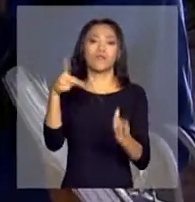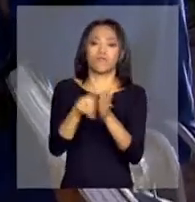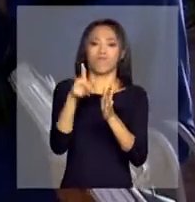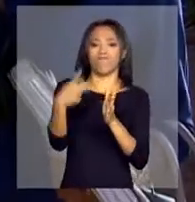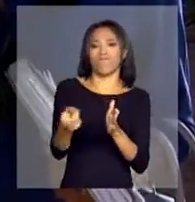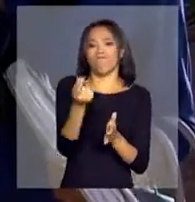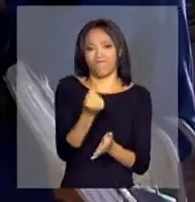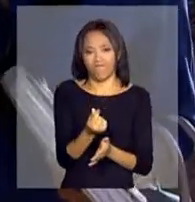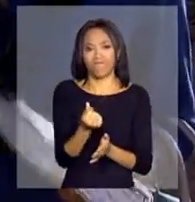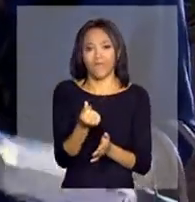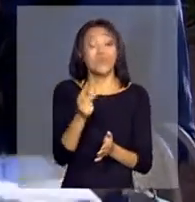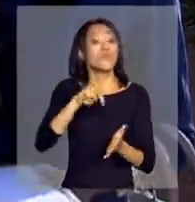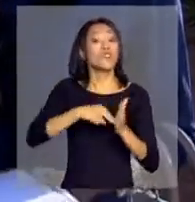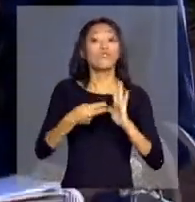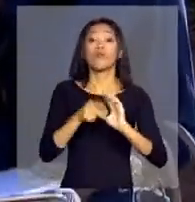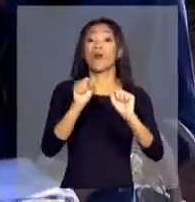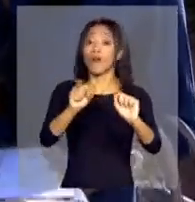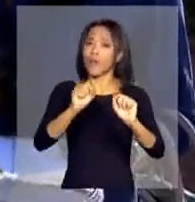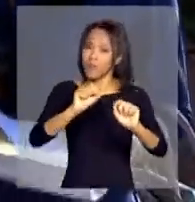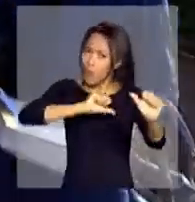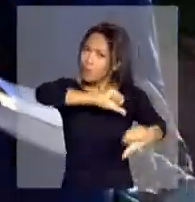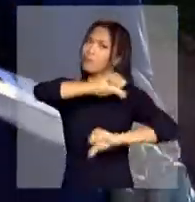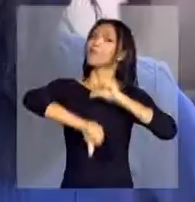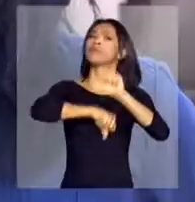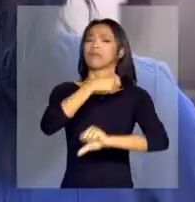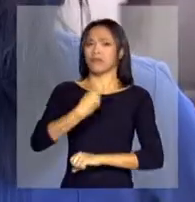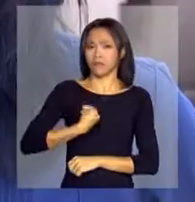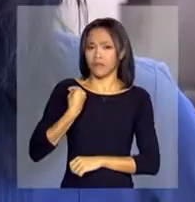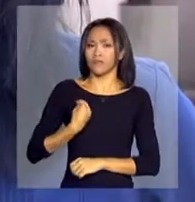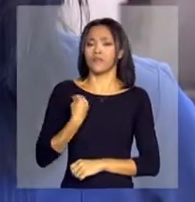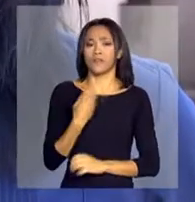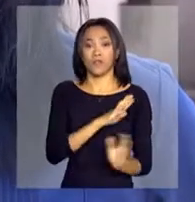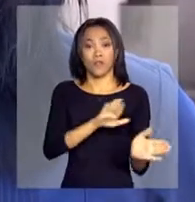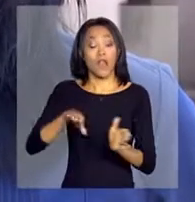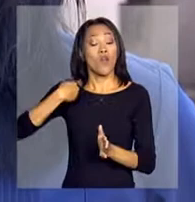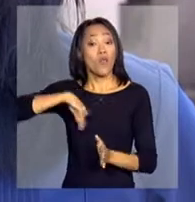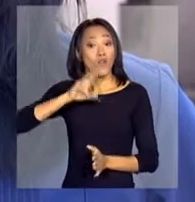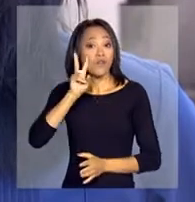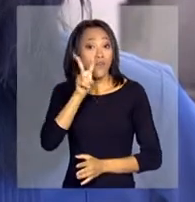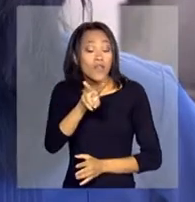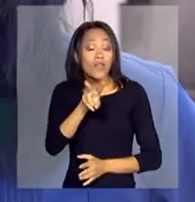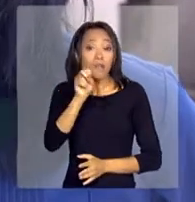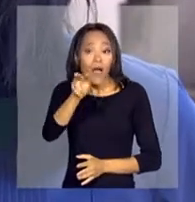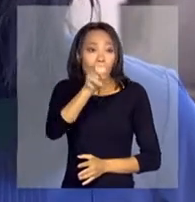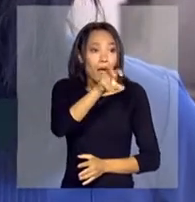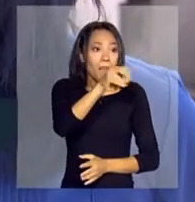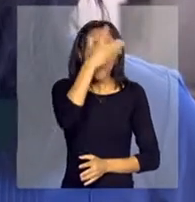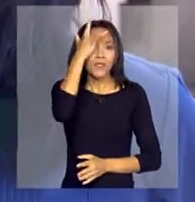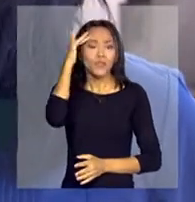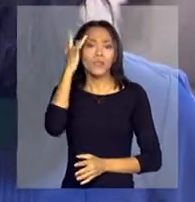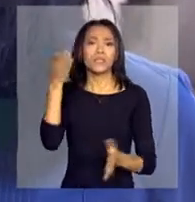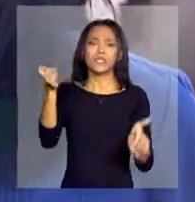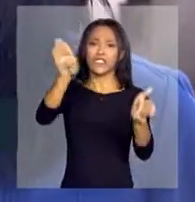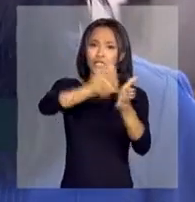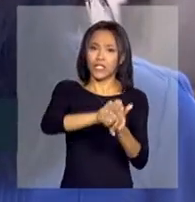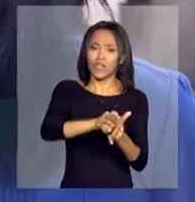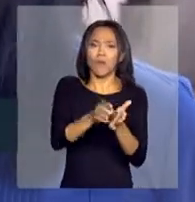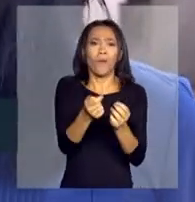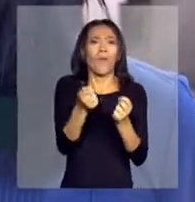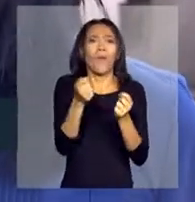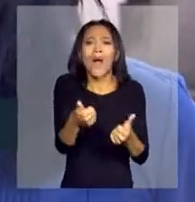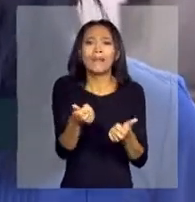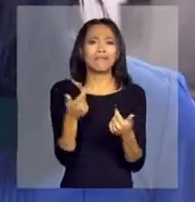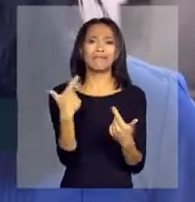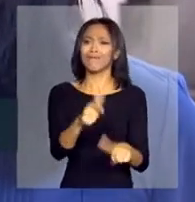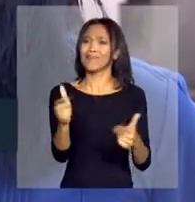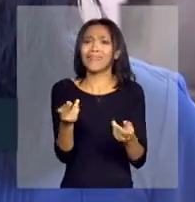o que pode significar uma mudança de vida. A gente vê pessoas que, assim, chegam lá que quase não tem